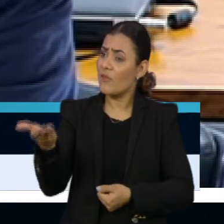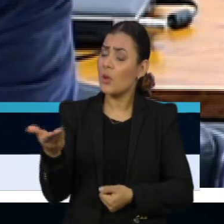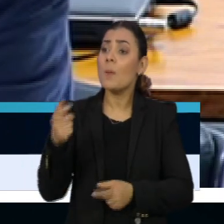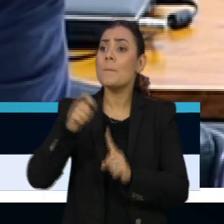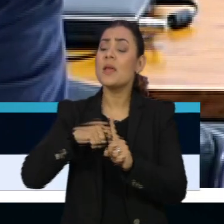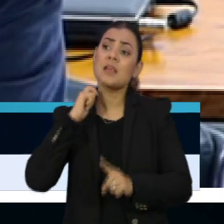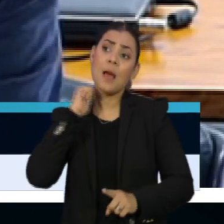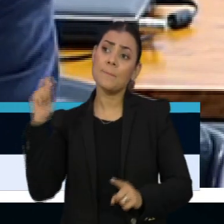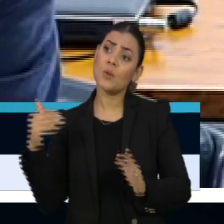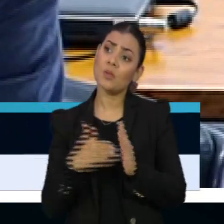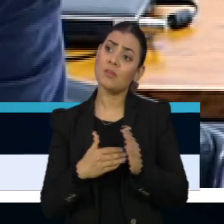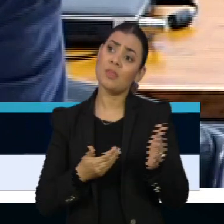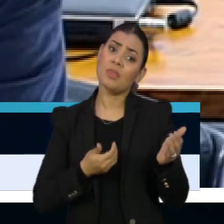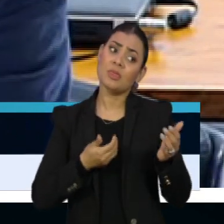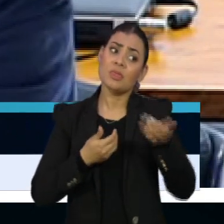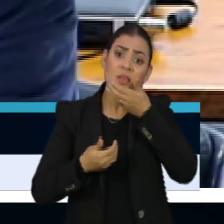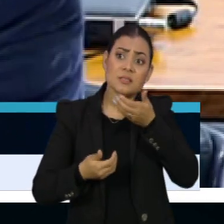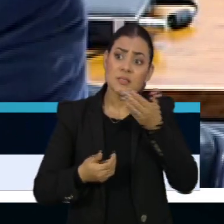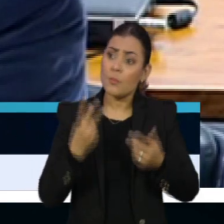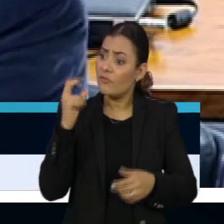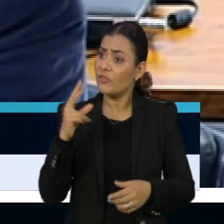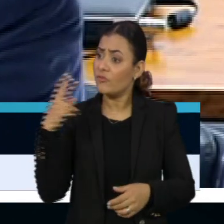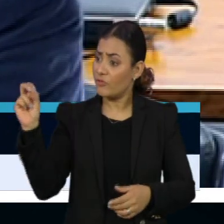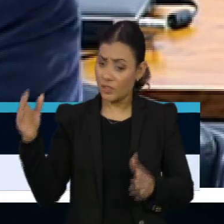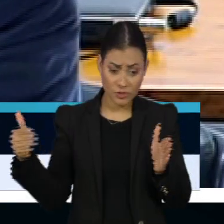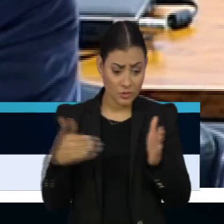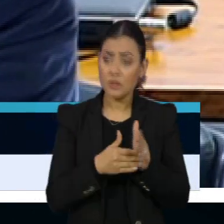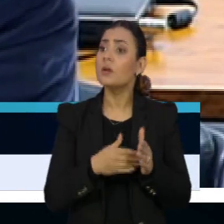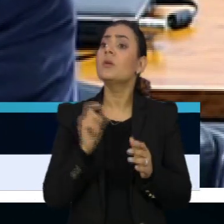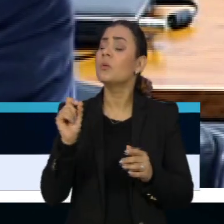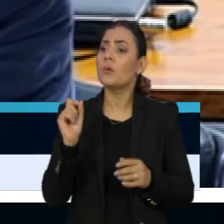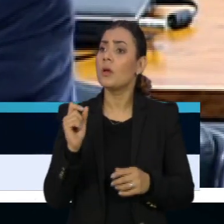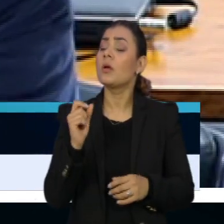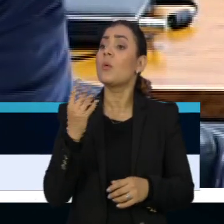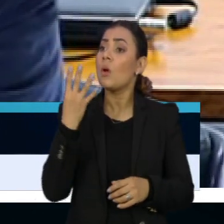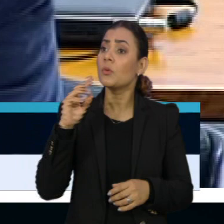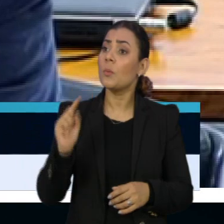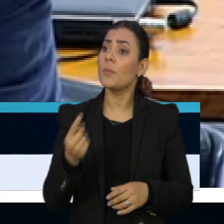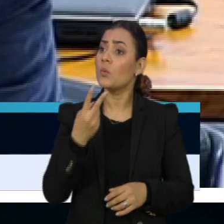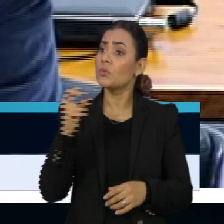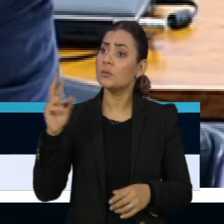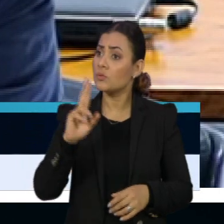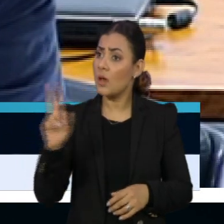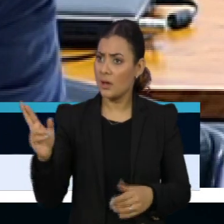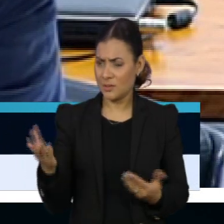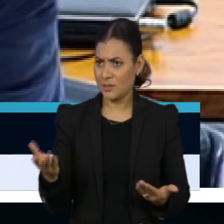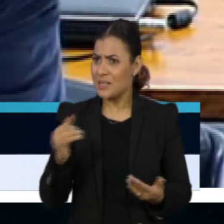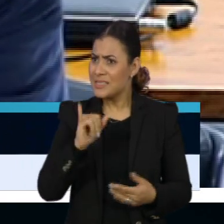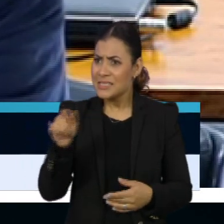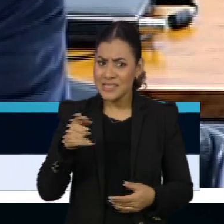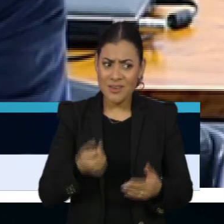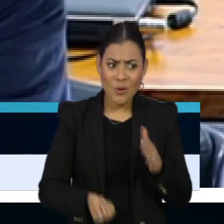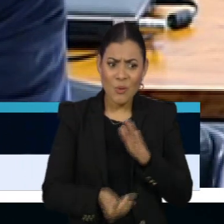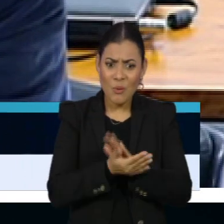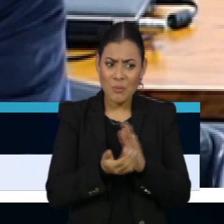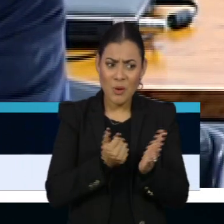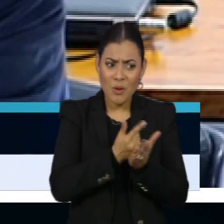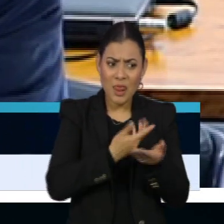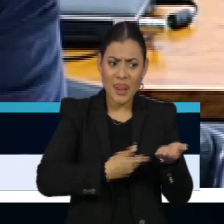abril e dezembro de 2020 no valor de R 4.200,00. Ora, quem está nesta situação,